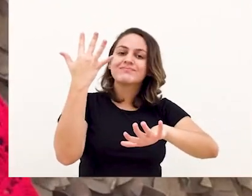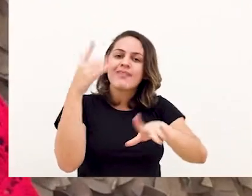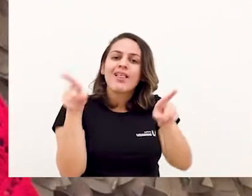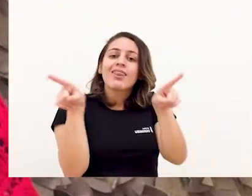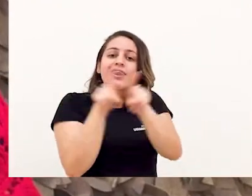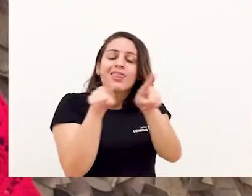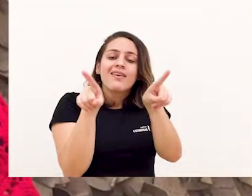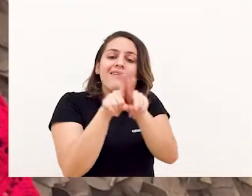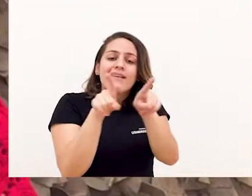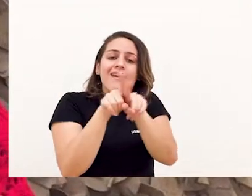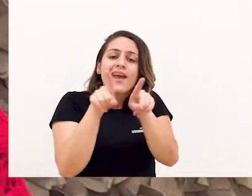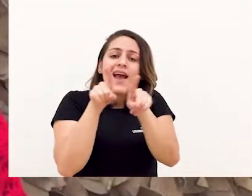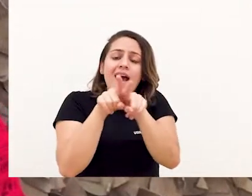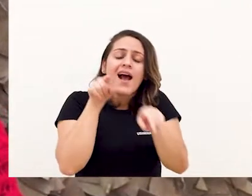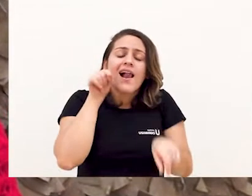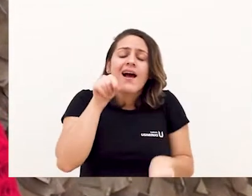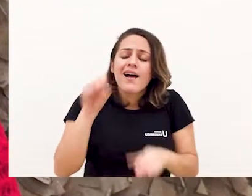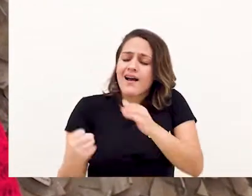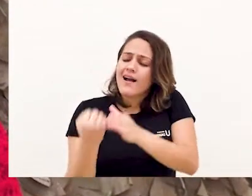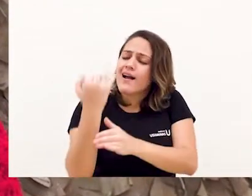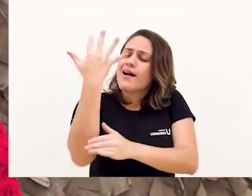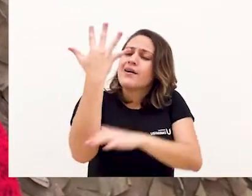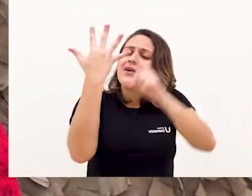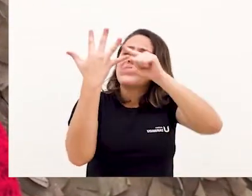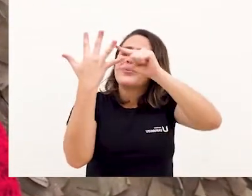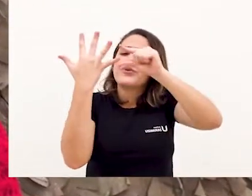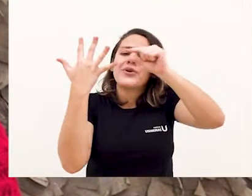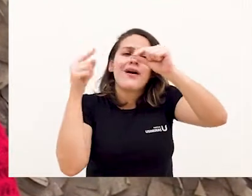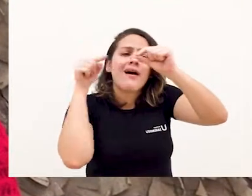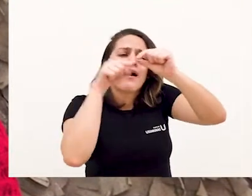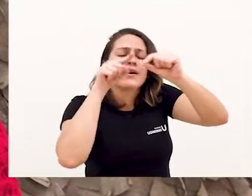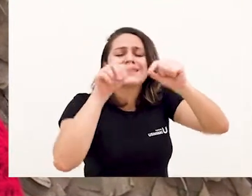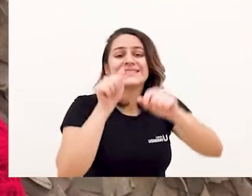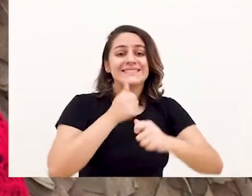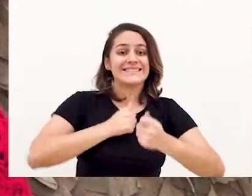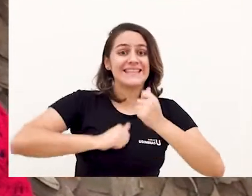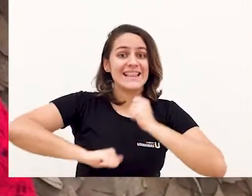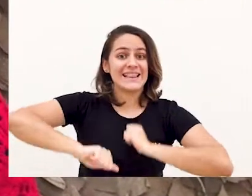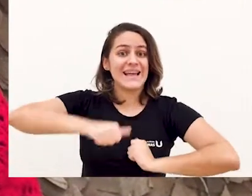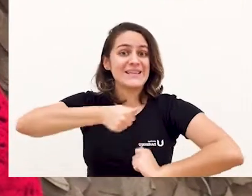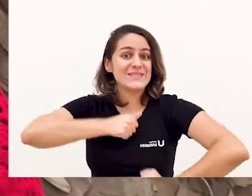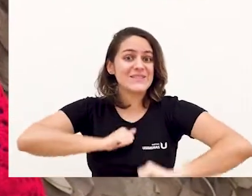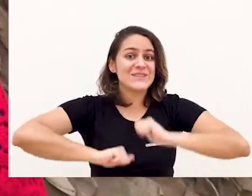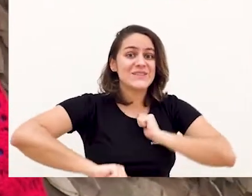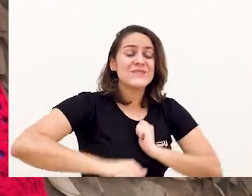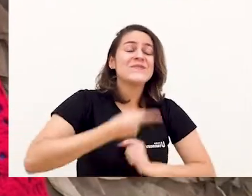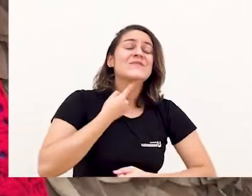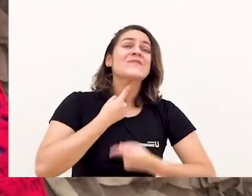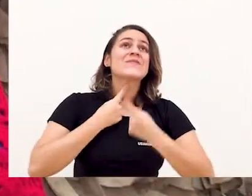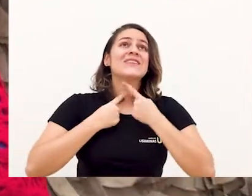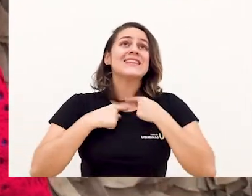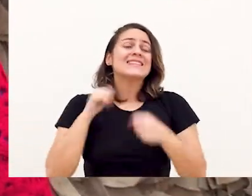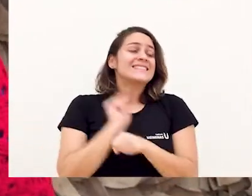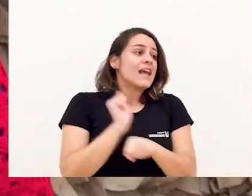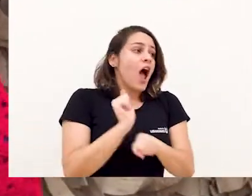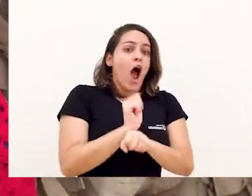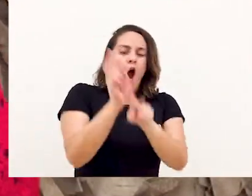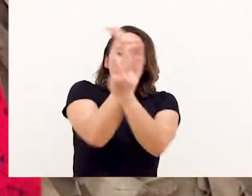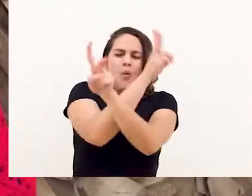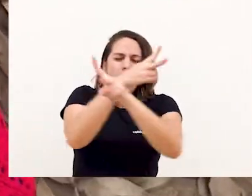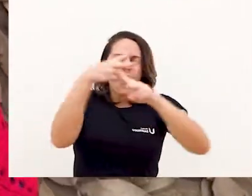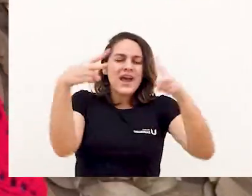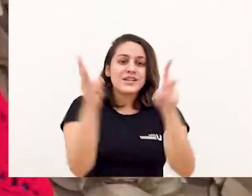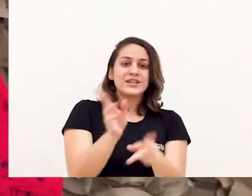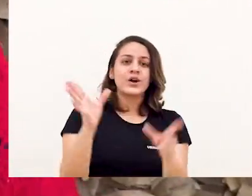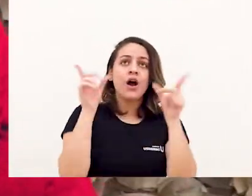assim a nossa amiga observava as suas companheiras com muita curiosidade. E cada vez que batia um ventinho,